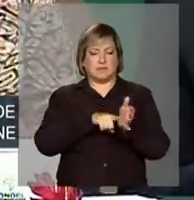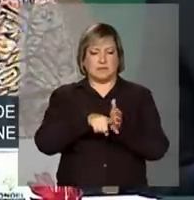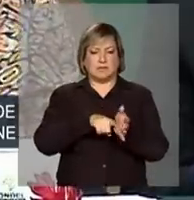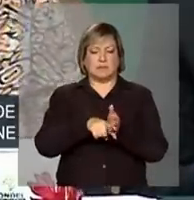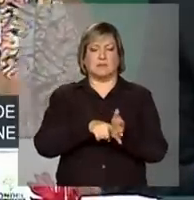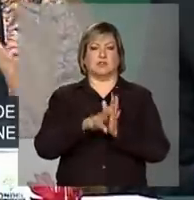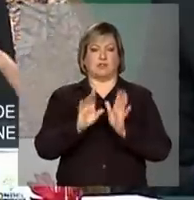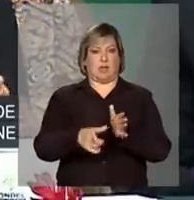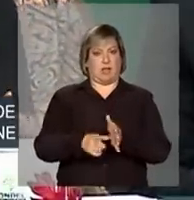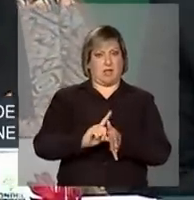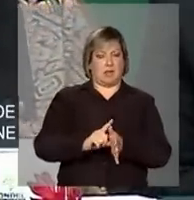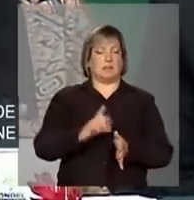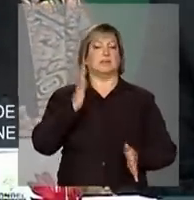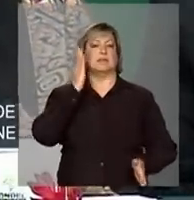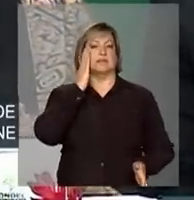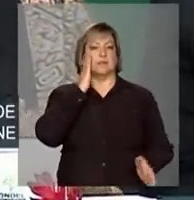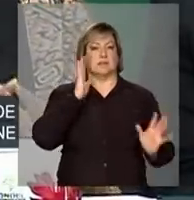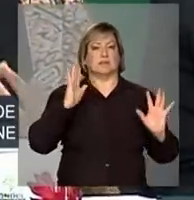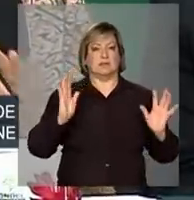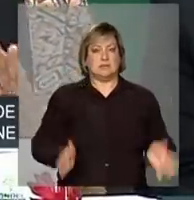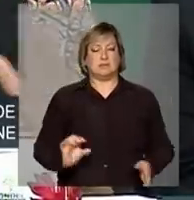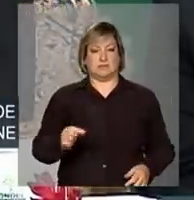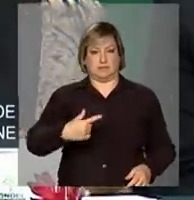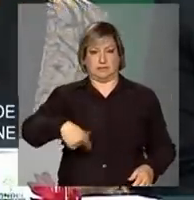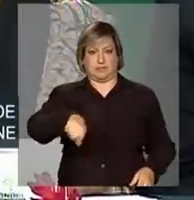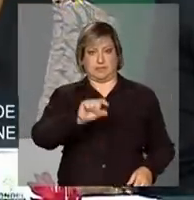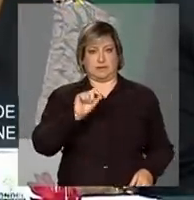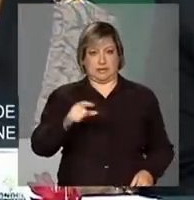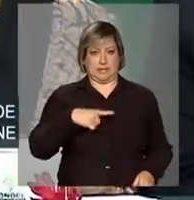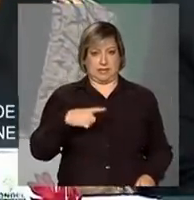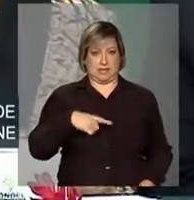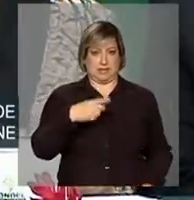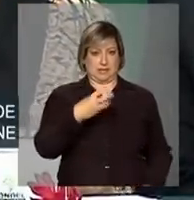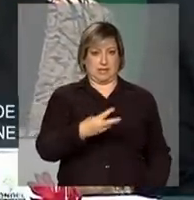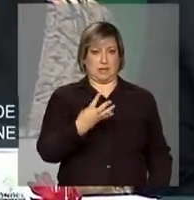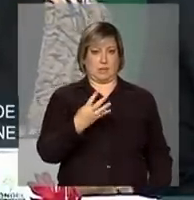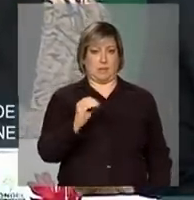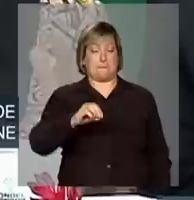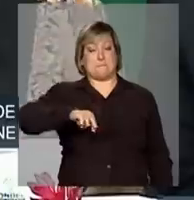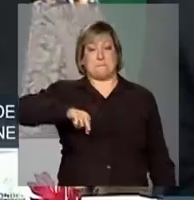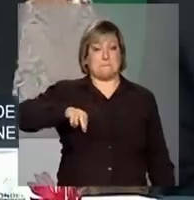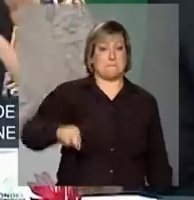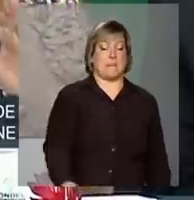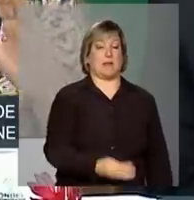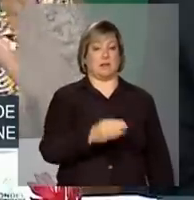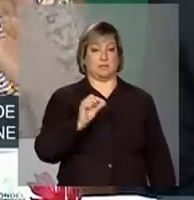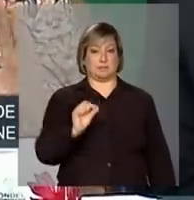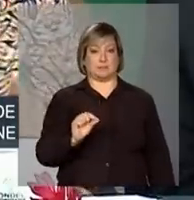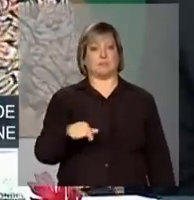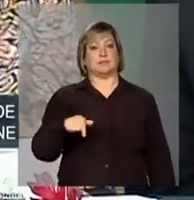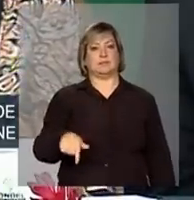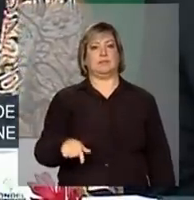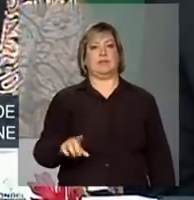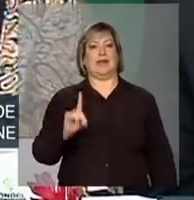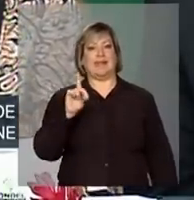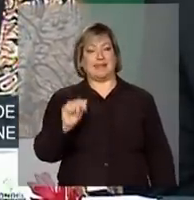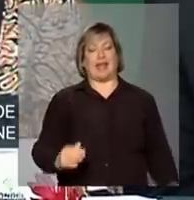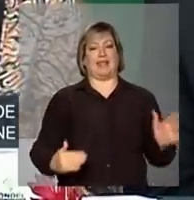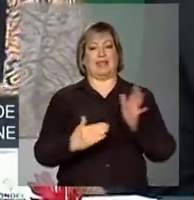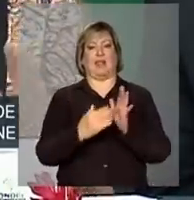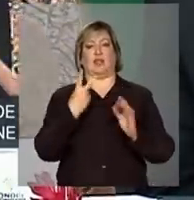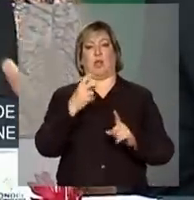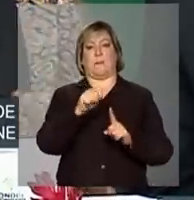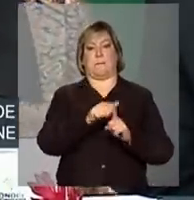preliminar e sabemos que esses 340 milhões, eles dão o máximo para dois meses